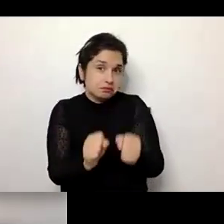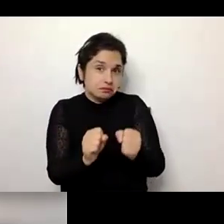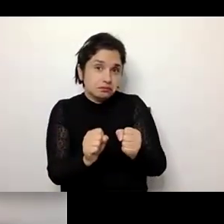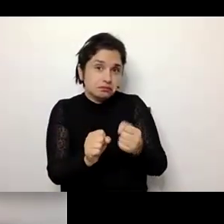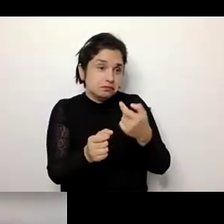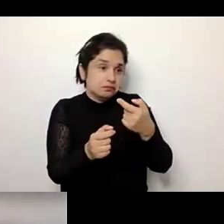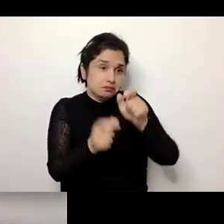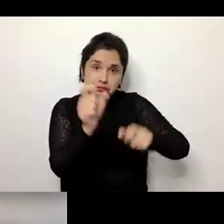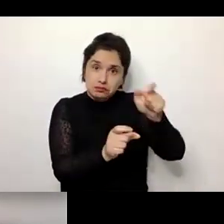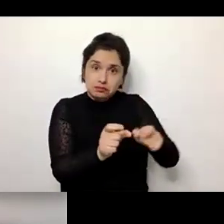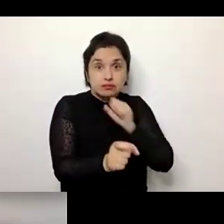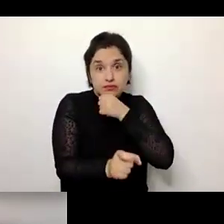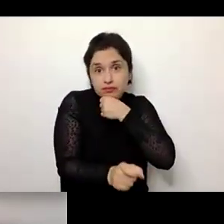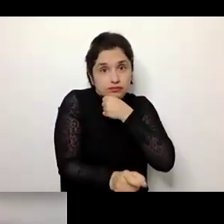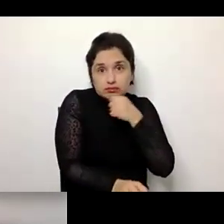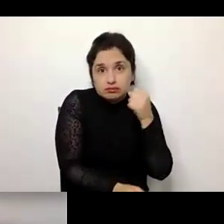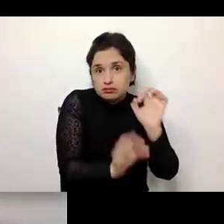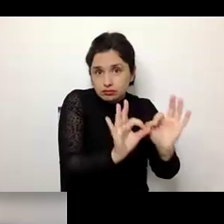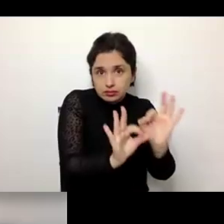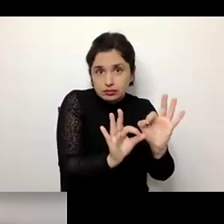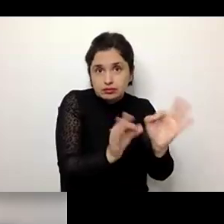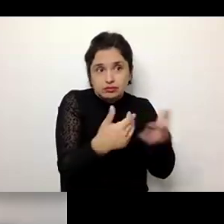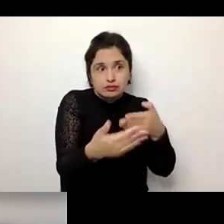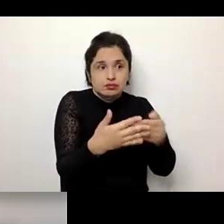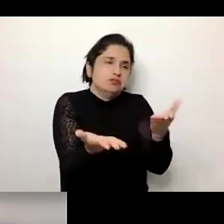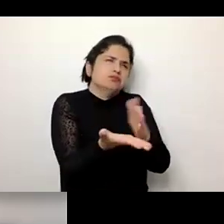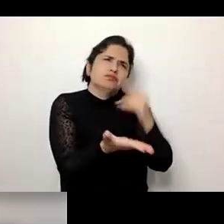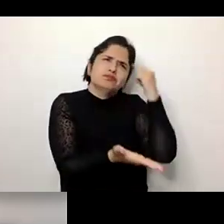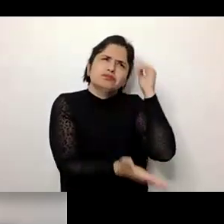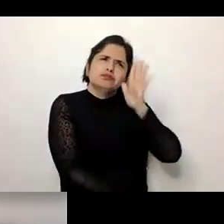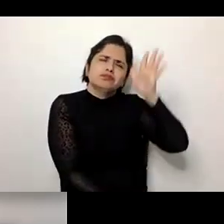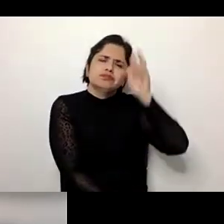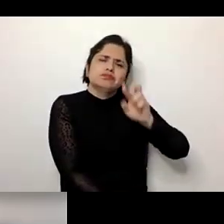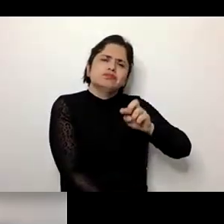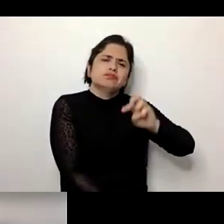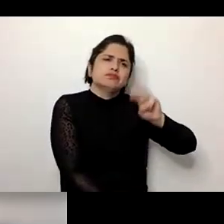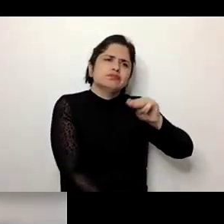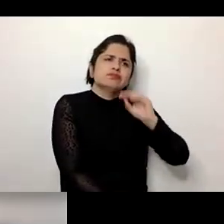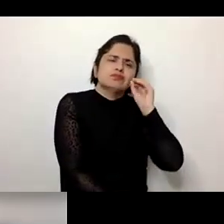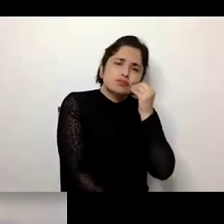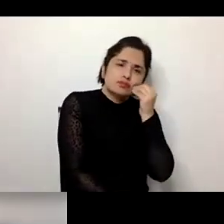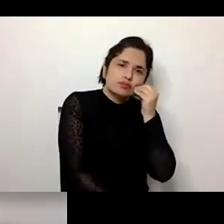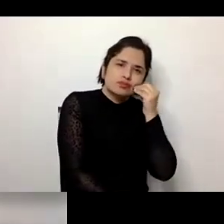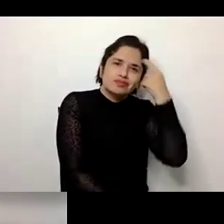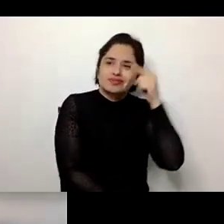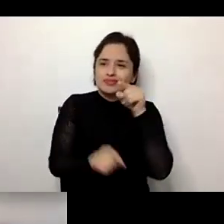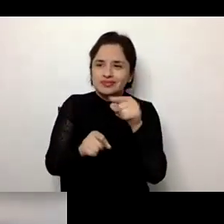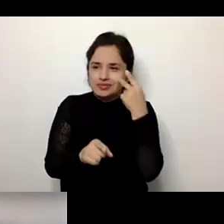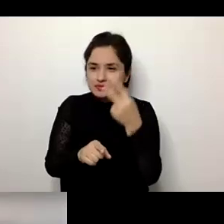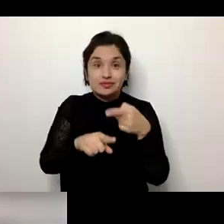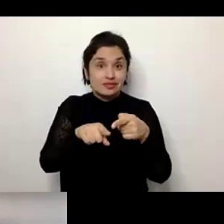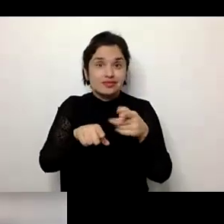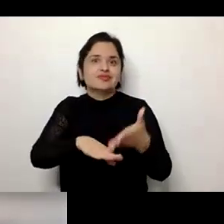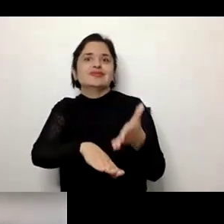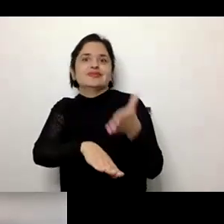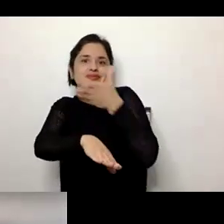das pessoas que vão envejecendo e um poderia ver como a sua abuela, a sua mamã, a papá, em relação com o estes. É importante notar que isto se